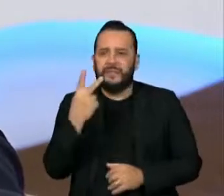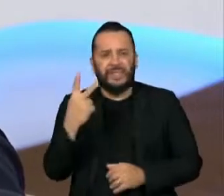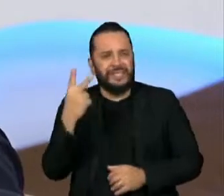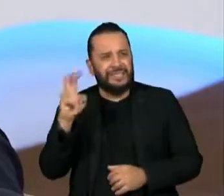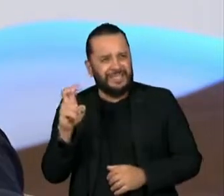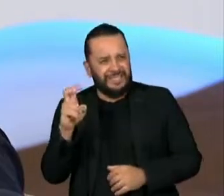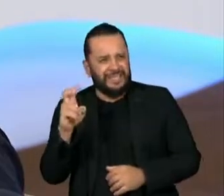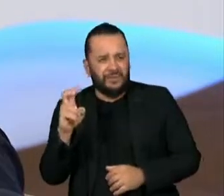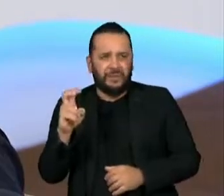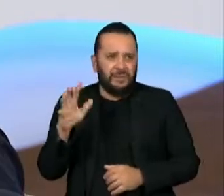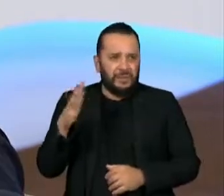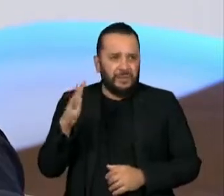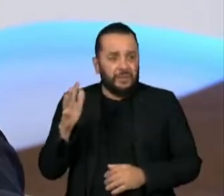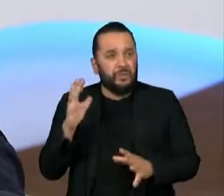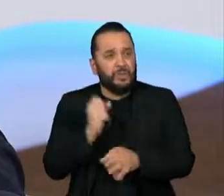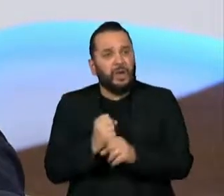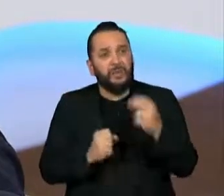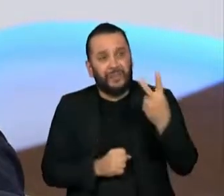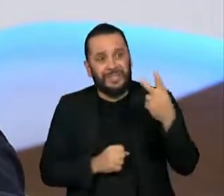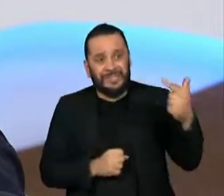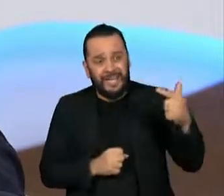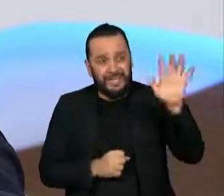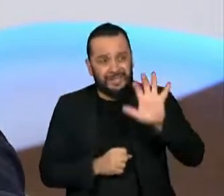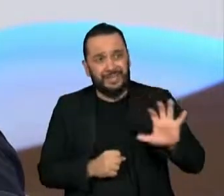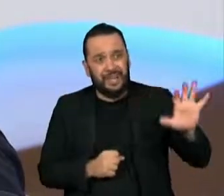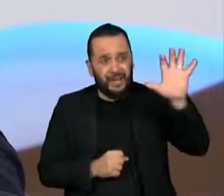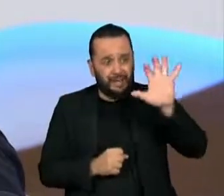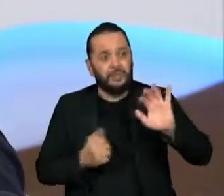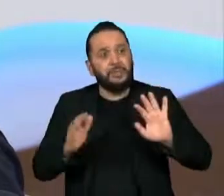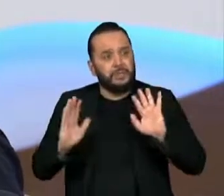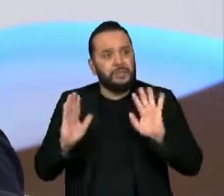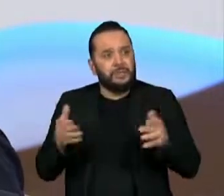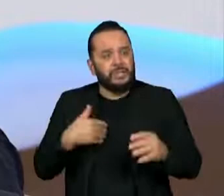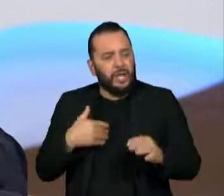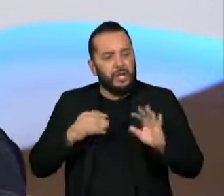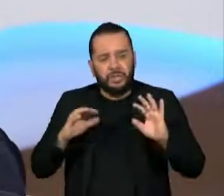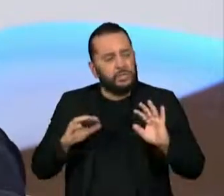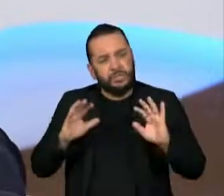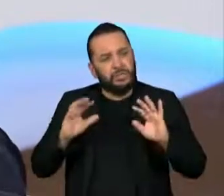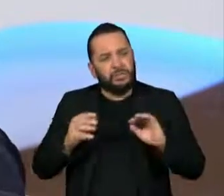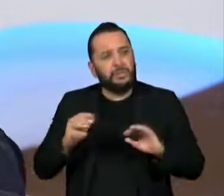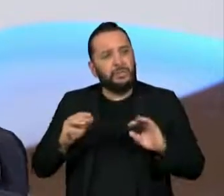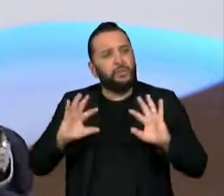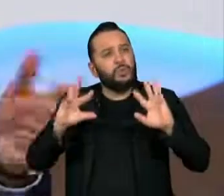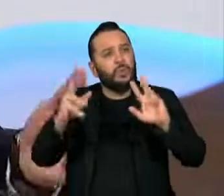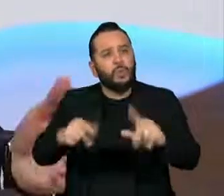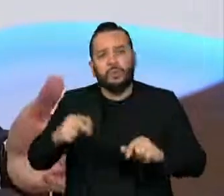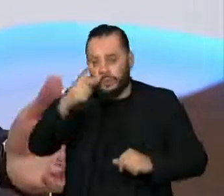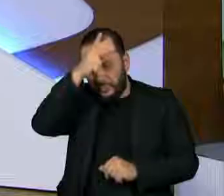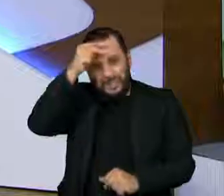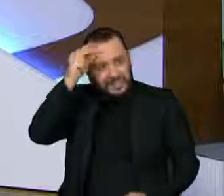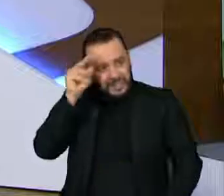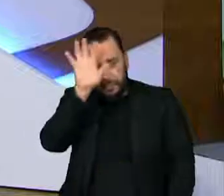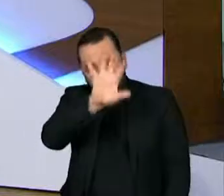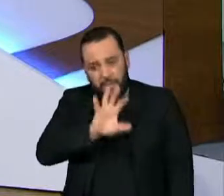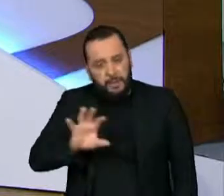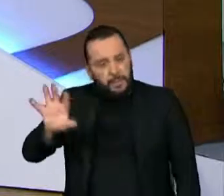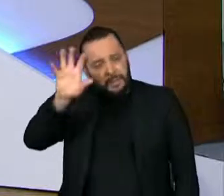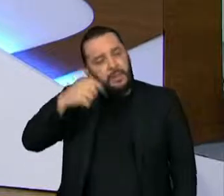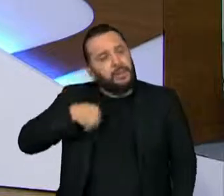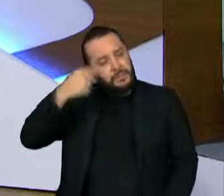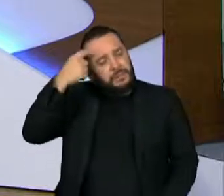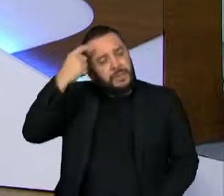180 municípios e eu achei que o problema tinha sido equacionado. Durante muitos anos pareceu que tinha sido. Não, tá? Voltamos agora.